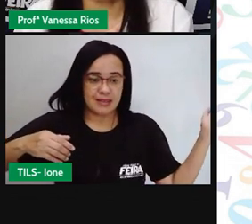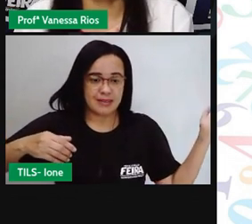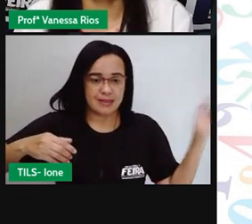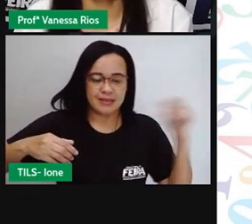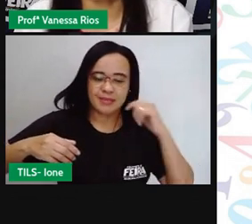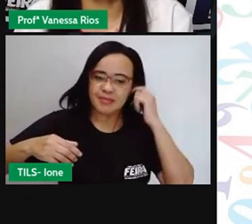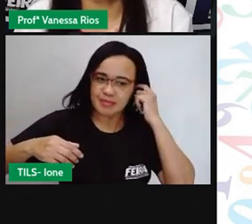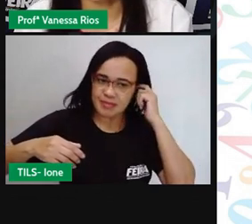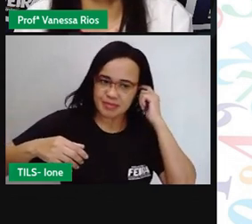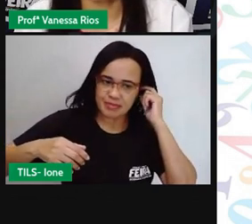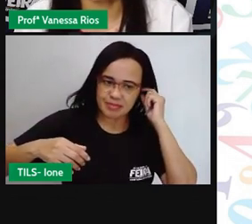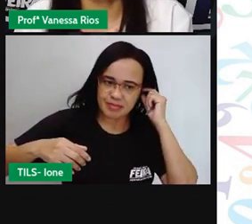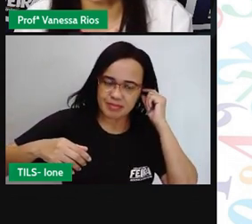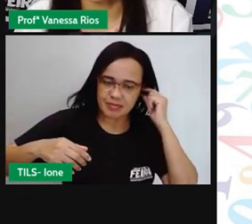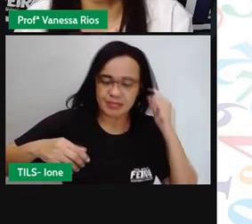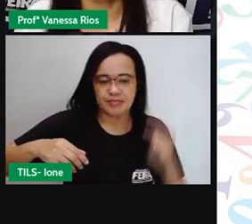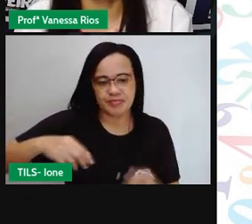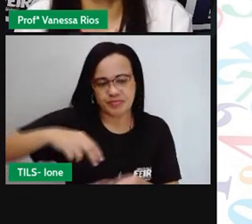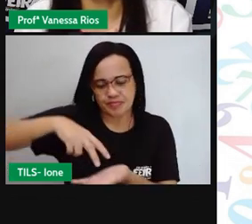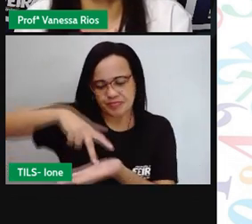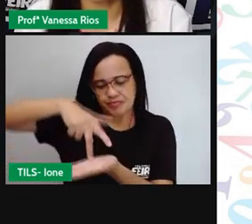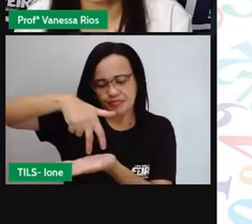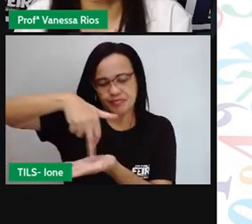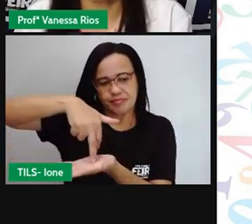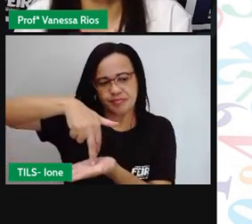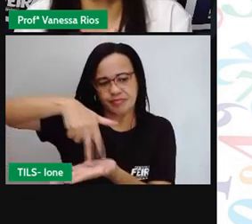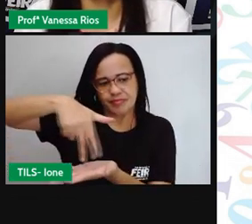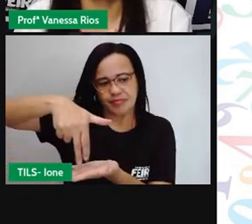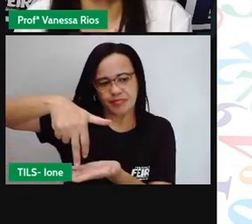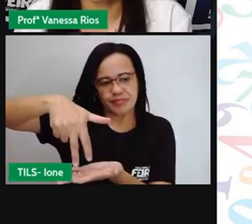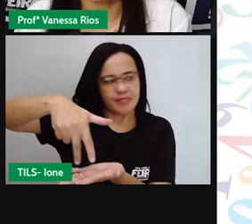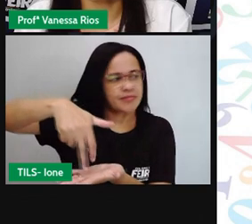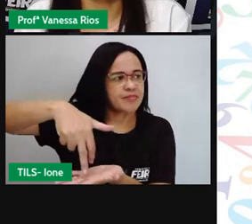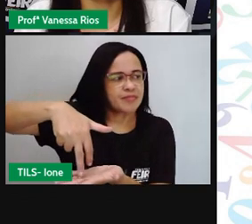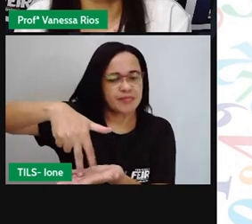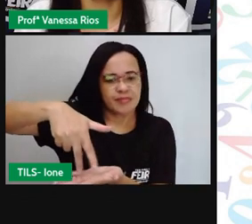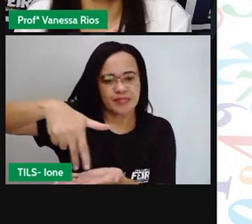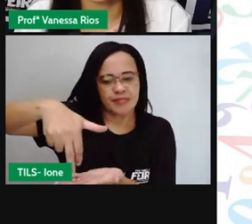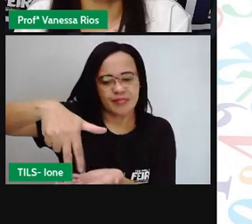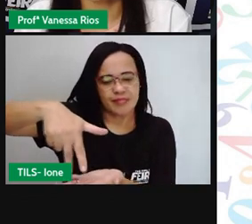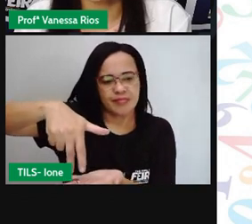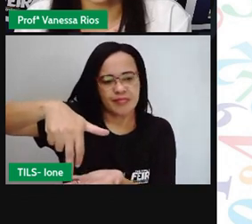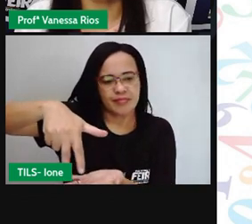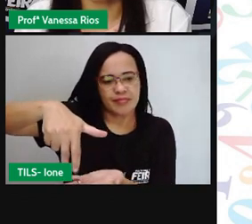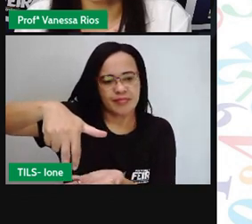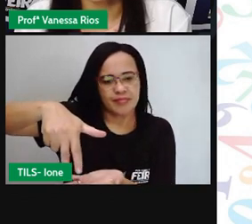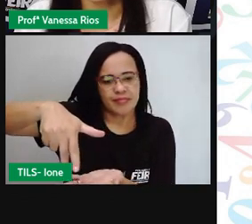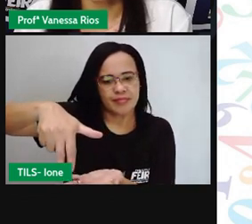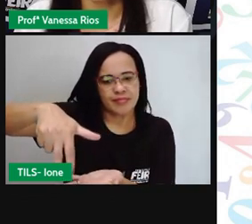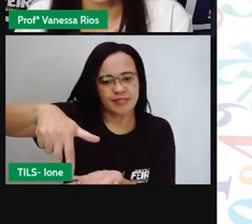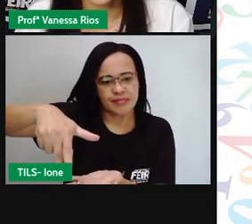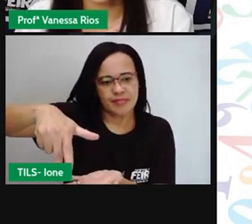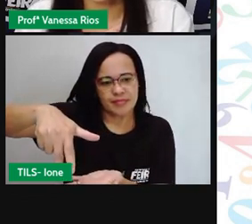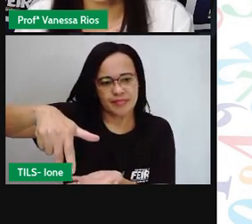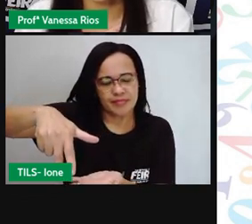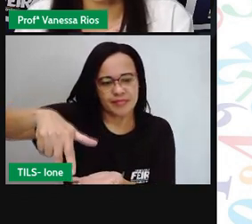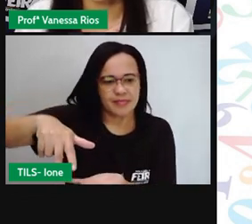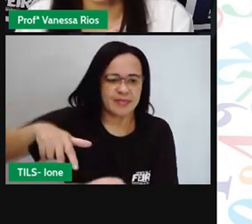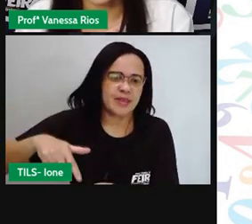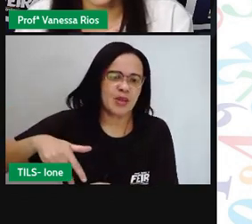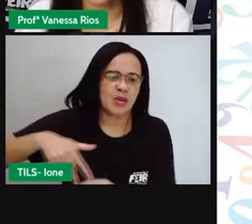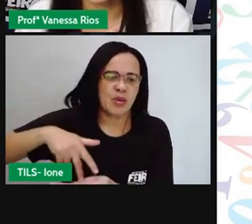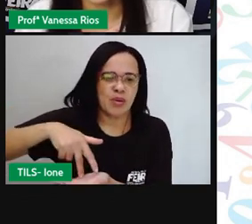então se ele for girar para a esquerda ele vai ter que girar, ó, para este lado de cá, certo? Porque a